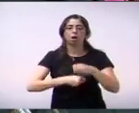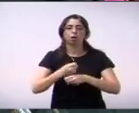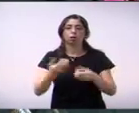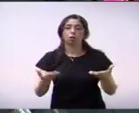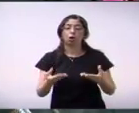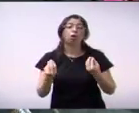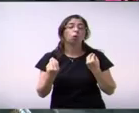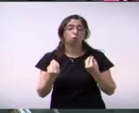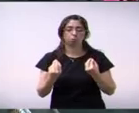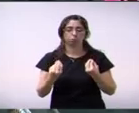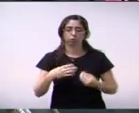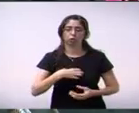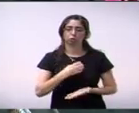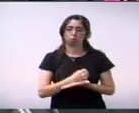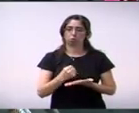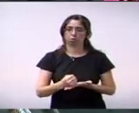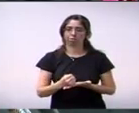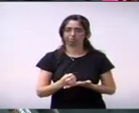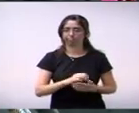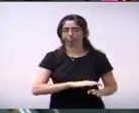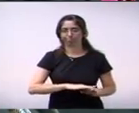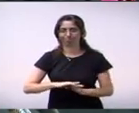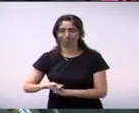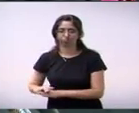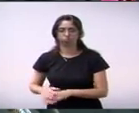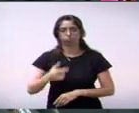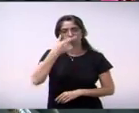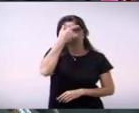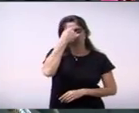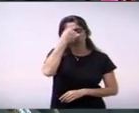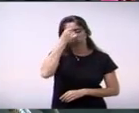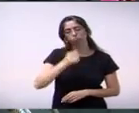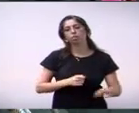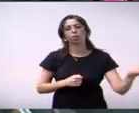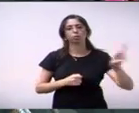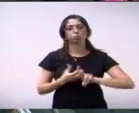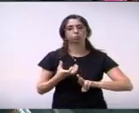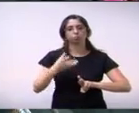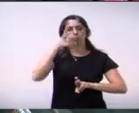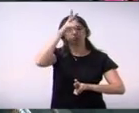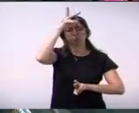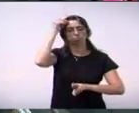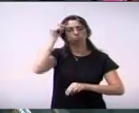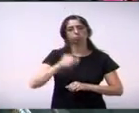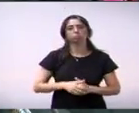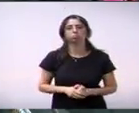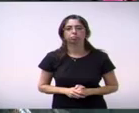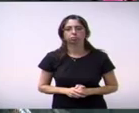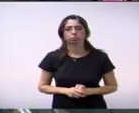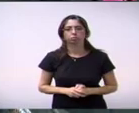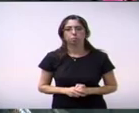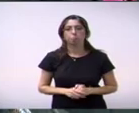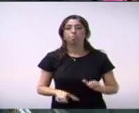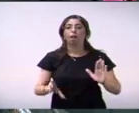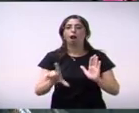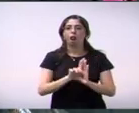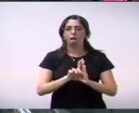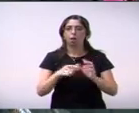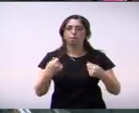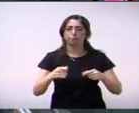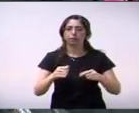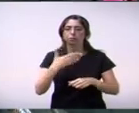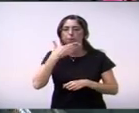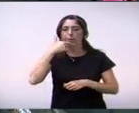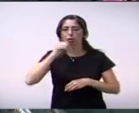165 do vereador Fábio Valadão requer informações ao Executivo sobre ampliação das leis 3